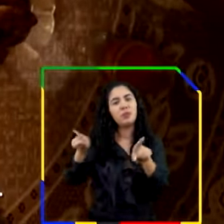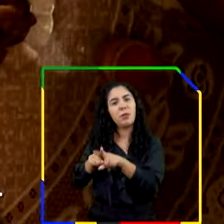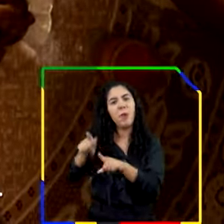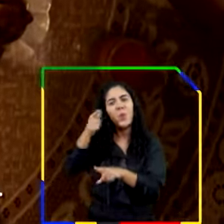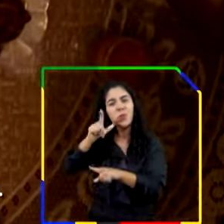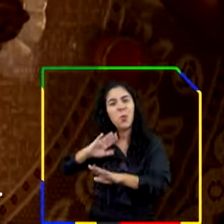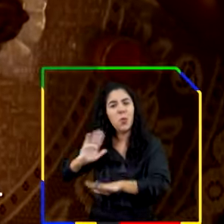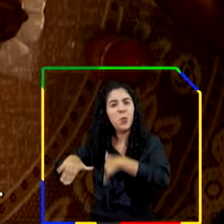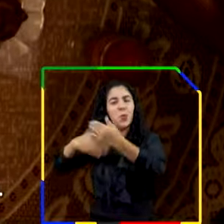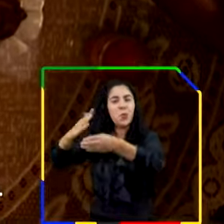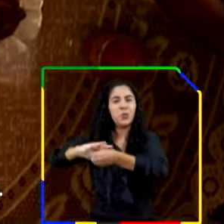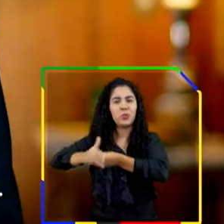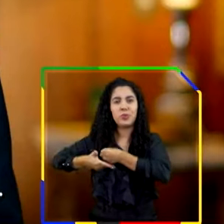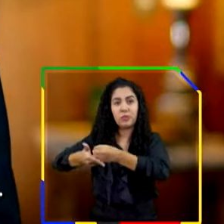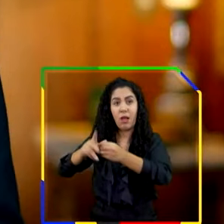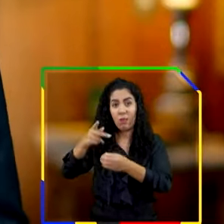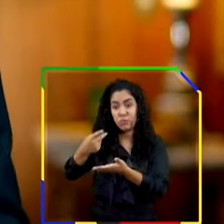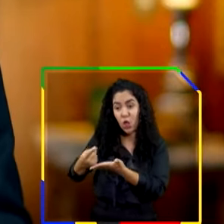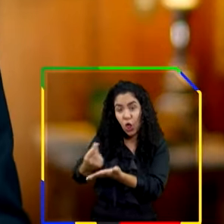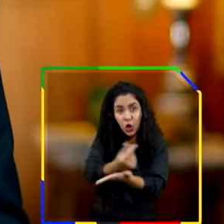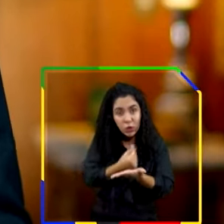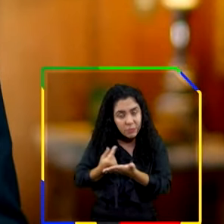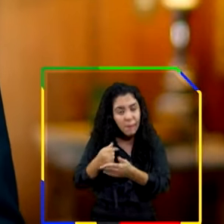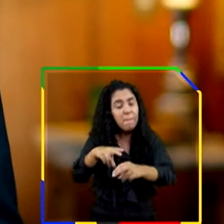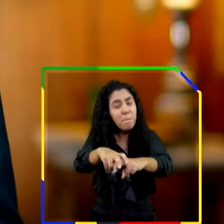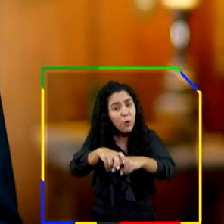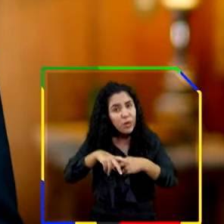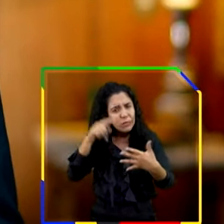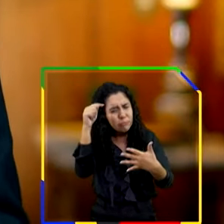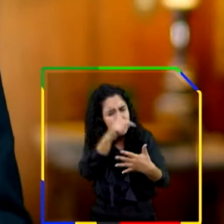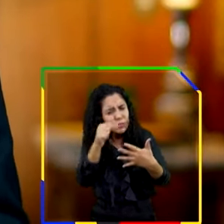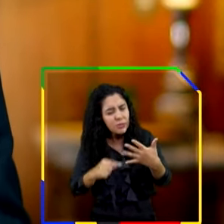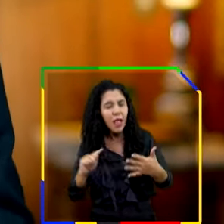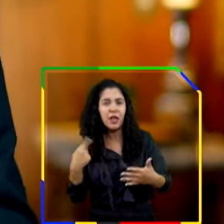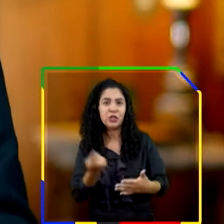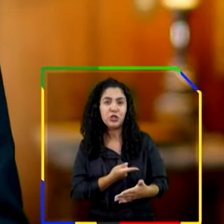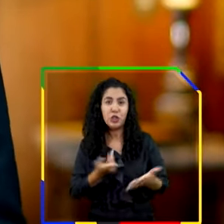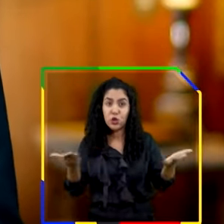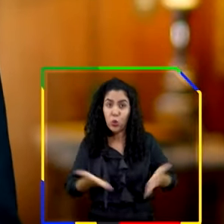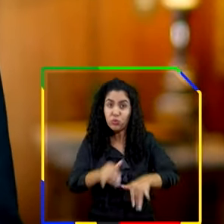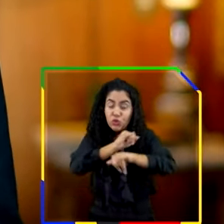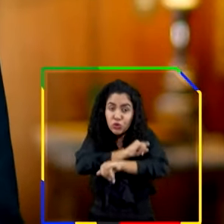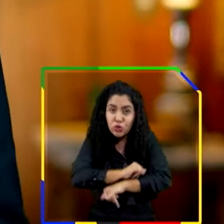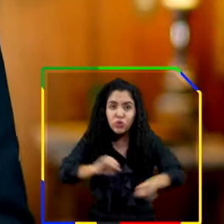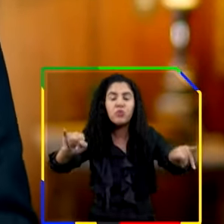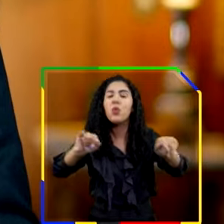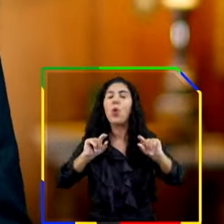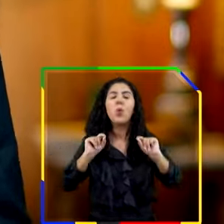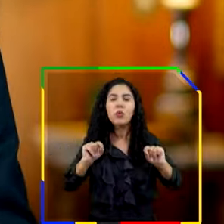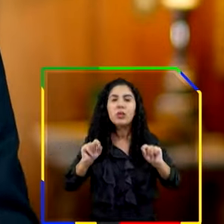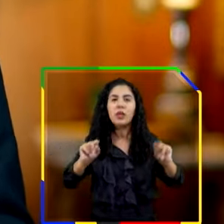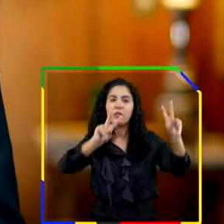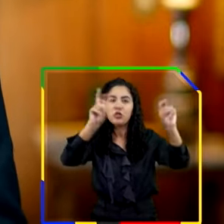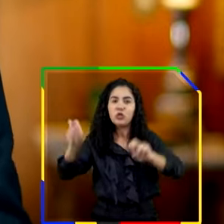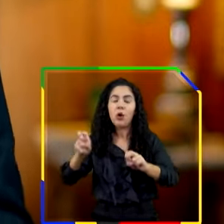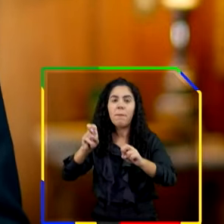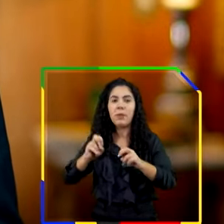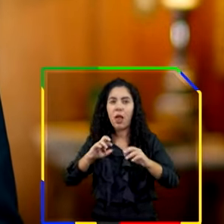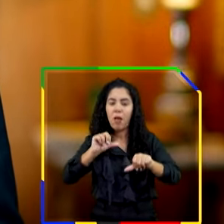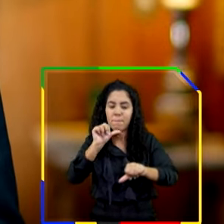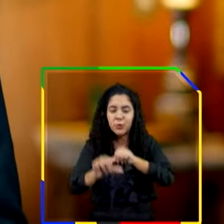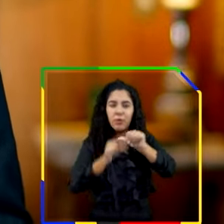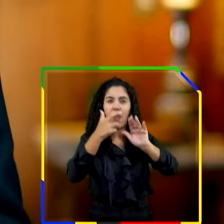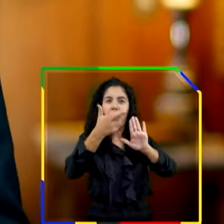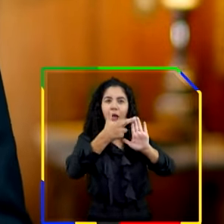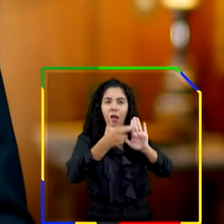sustentável da economia. Exatamente por isso, anunciamos hoje também a maior reforma da